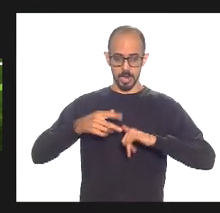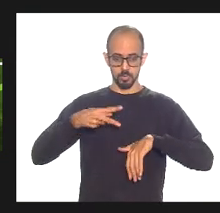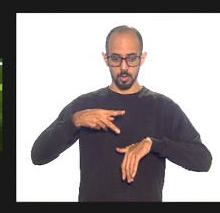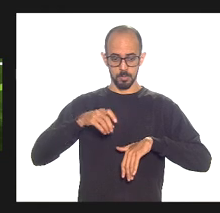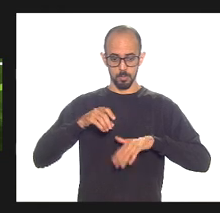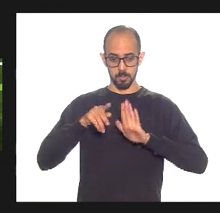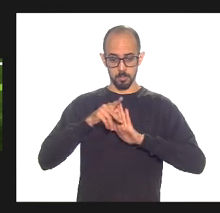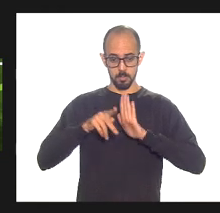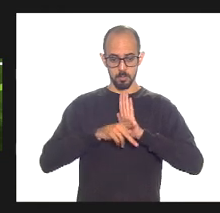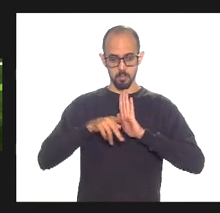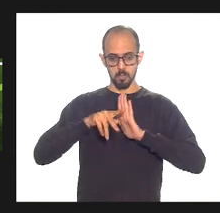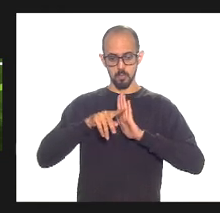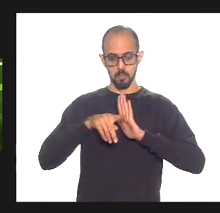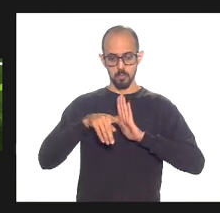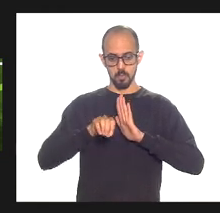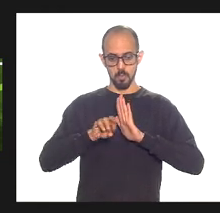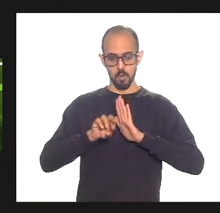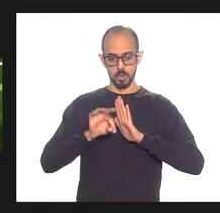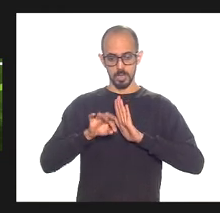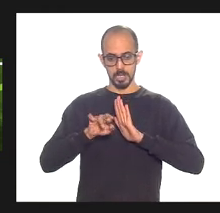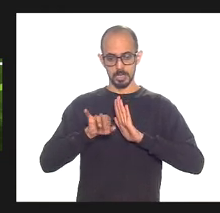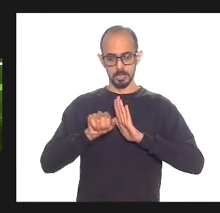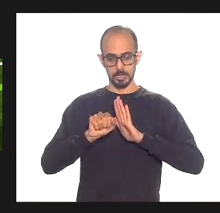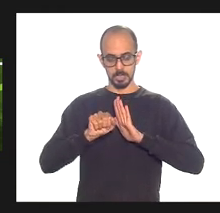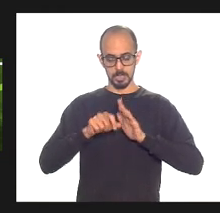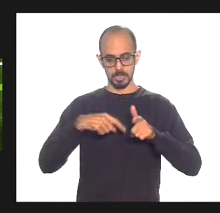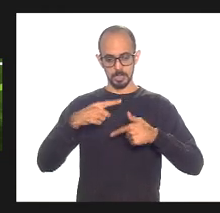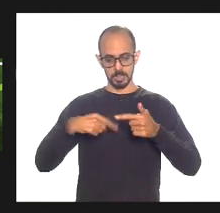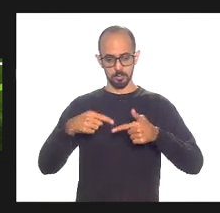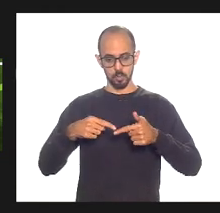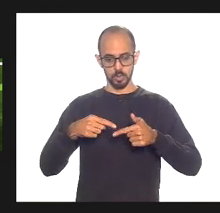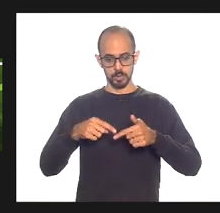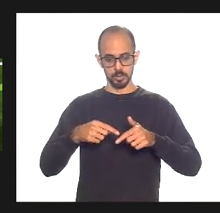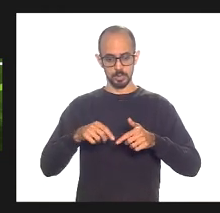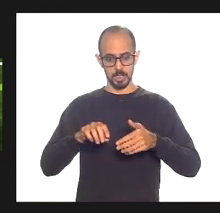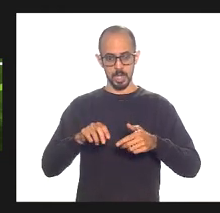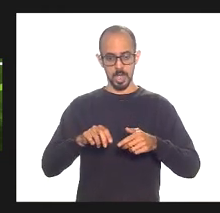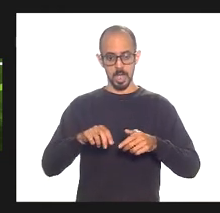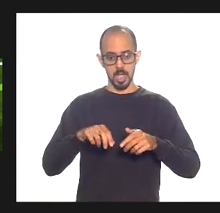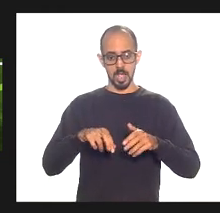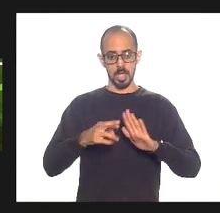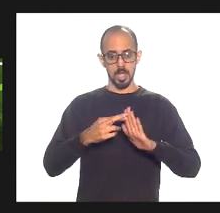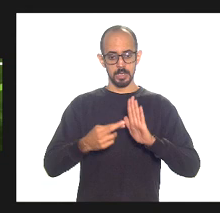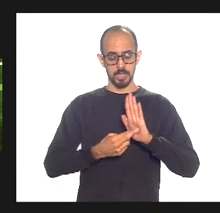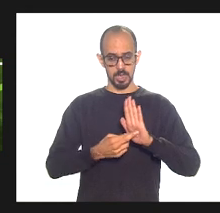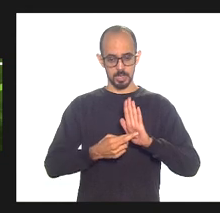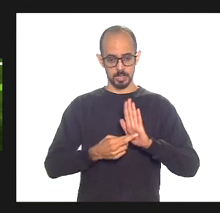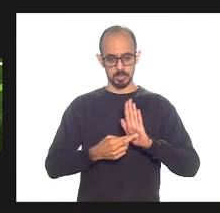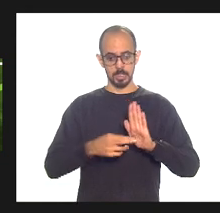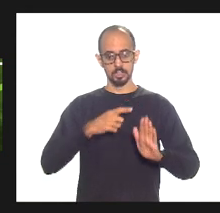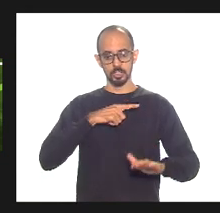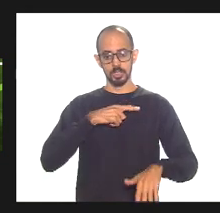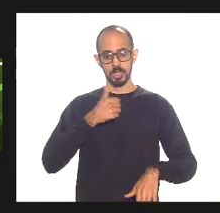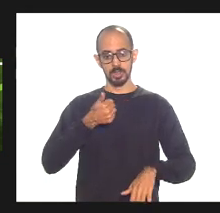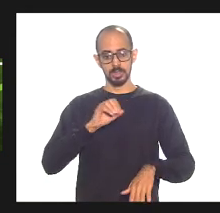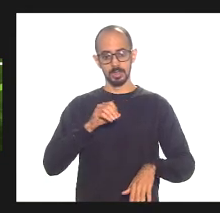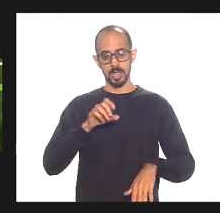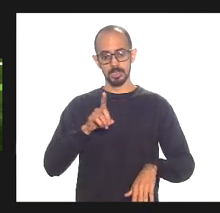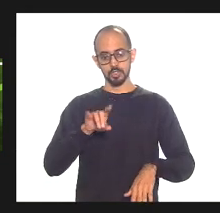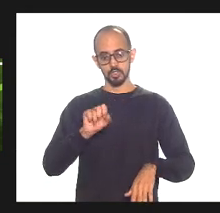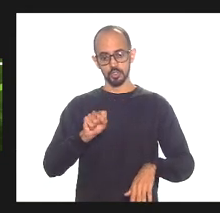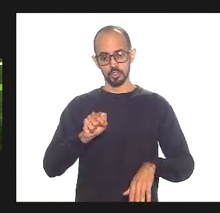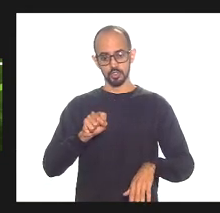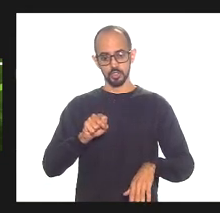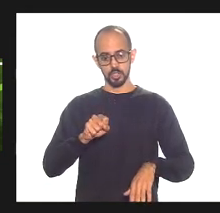feita o que acontece depois da regulamentação que já aconteceu, no prazo de 10 dias o Rio de Janeiro se habilita e